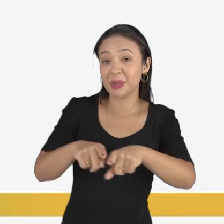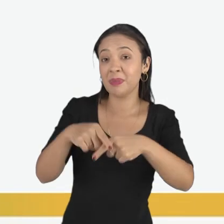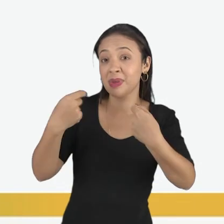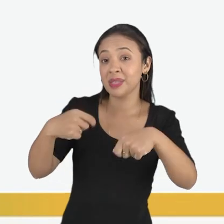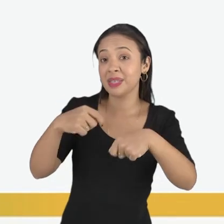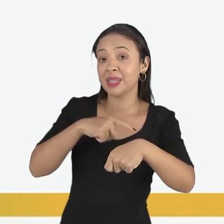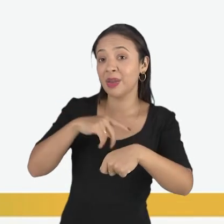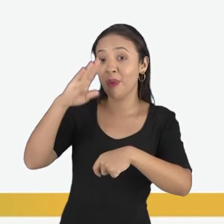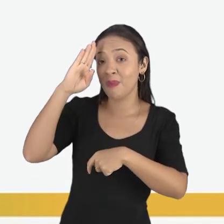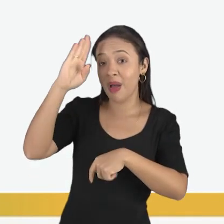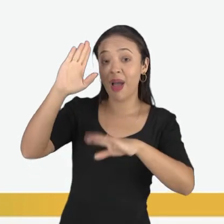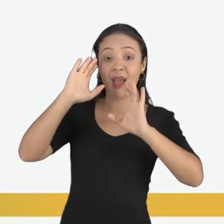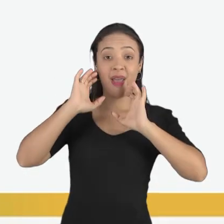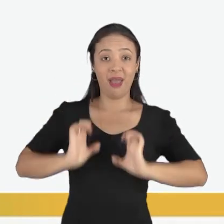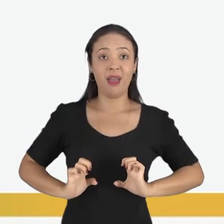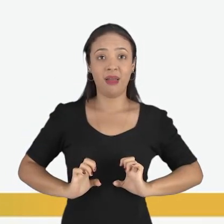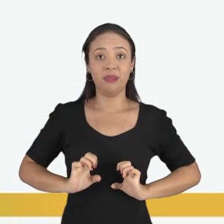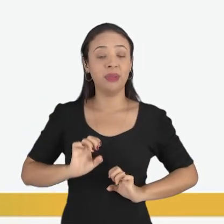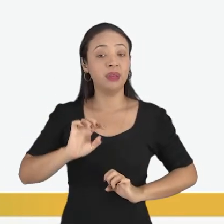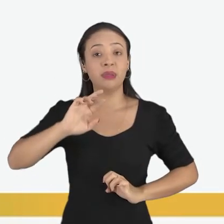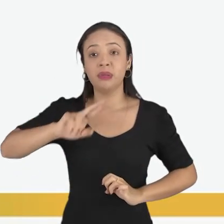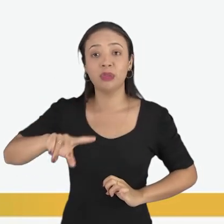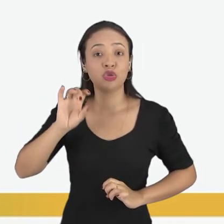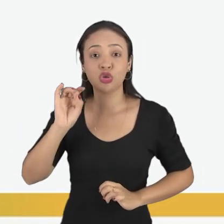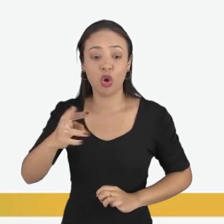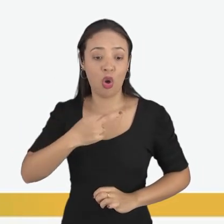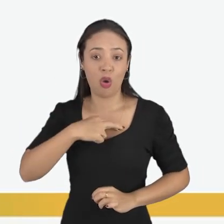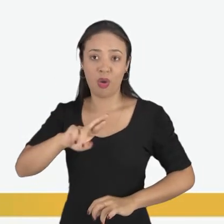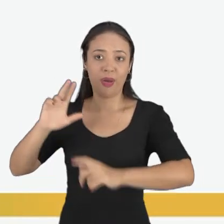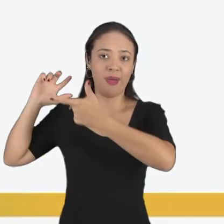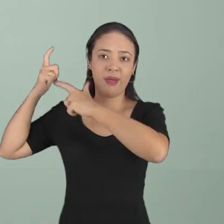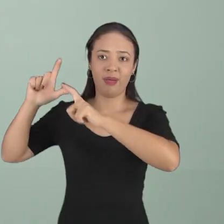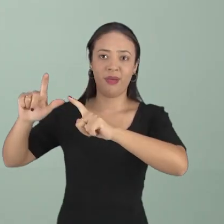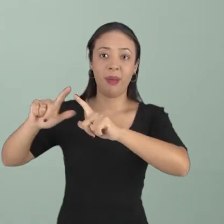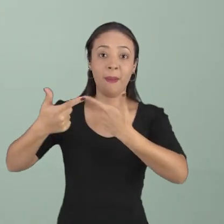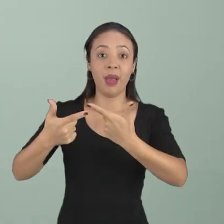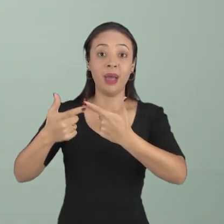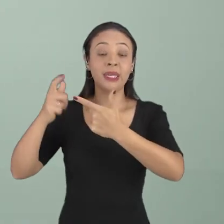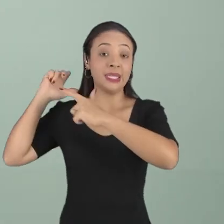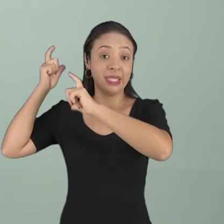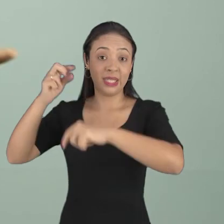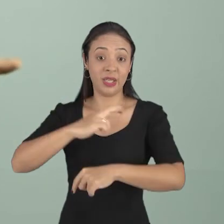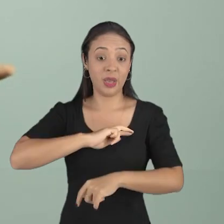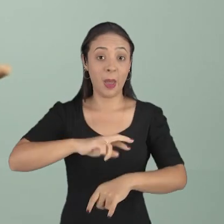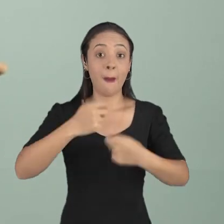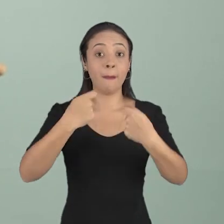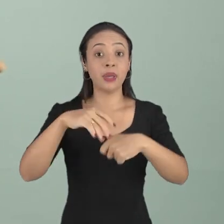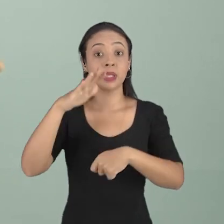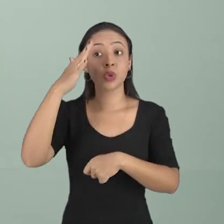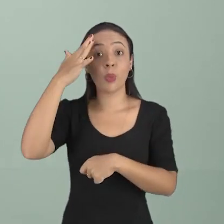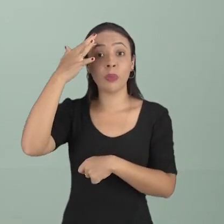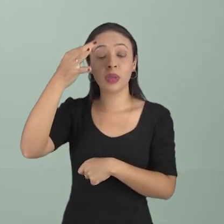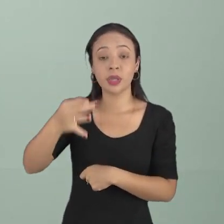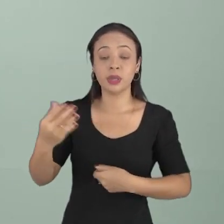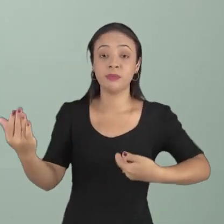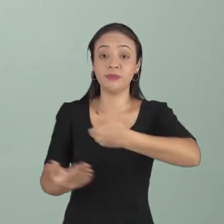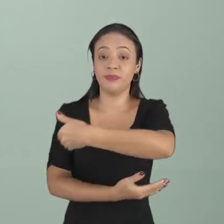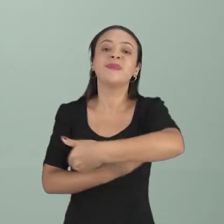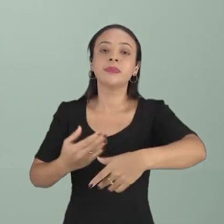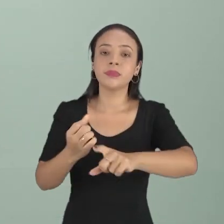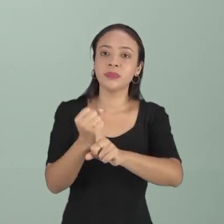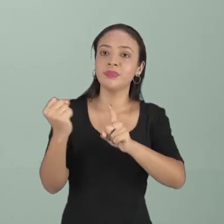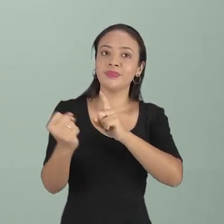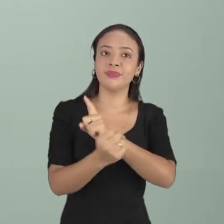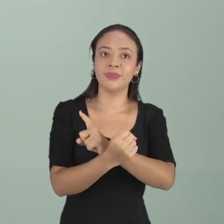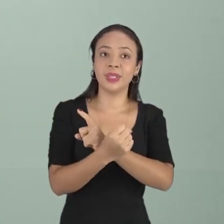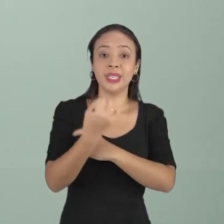éticos e não de tradições religiosas. As tradições religiosas precisam se subordinar a esses princípios. E quem não